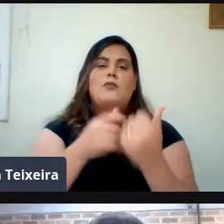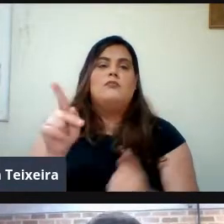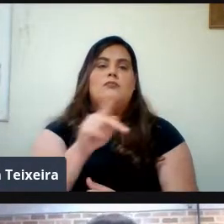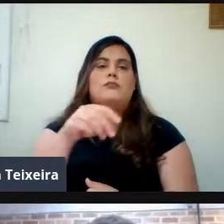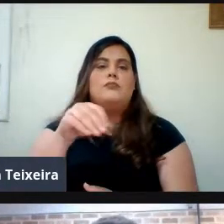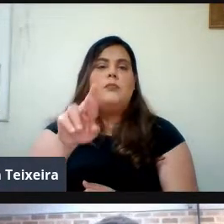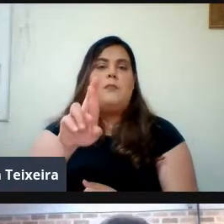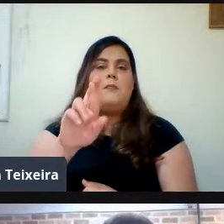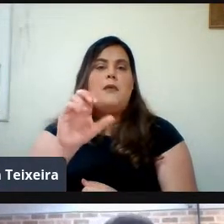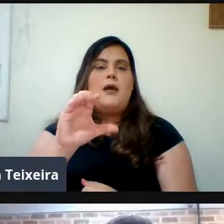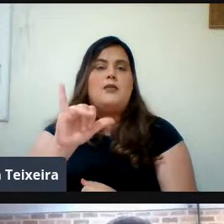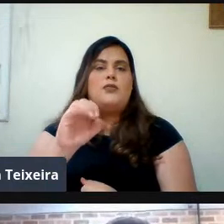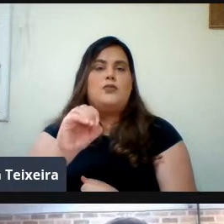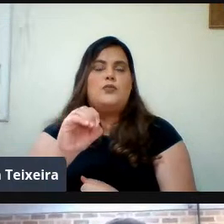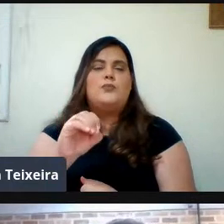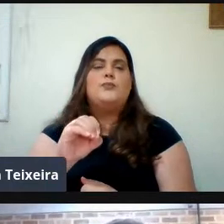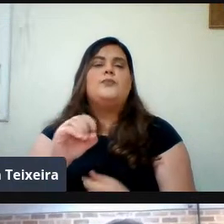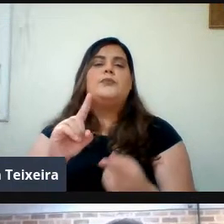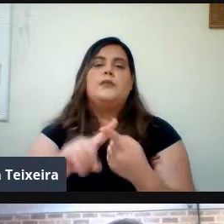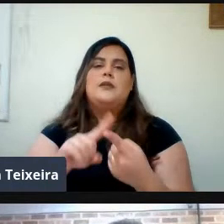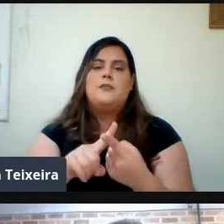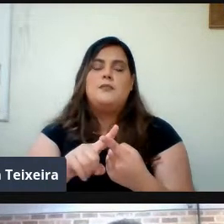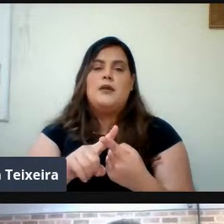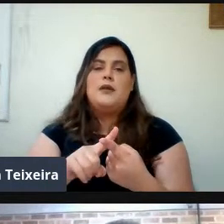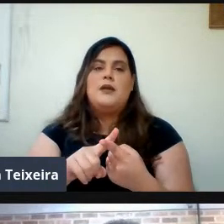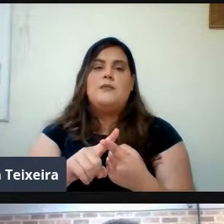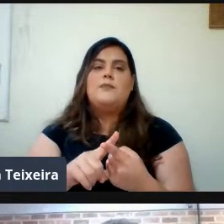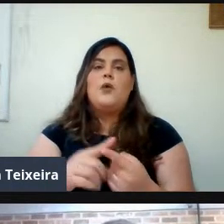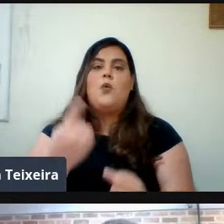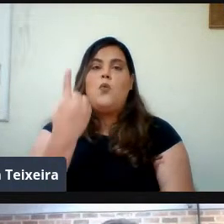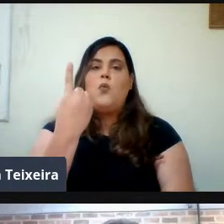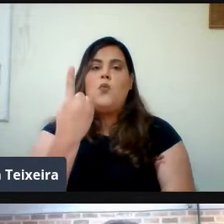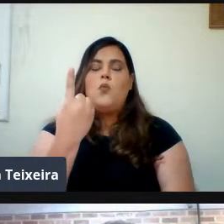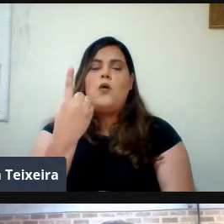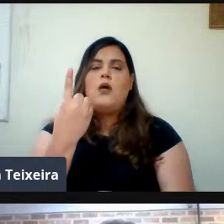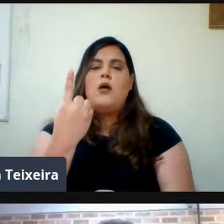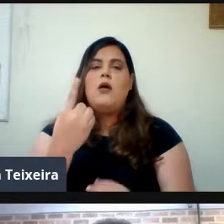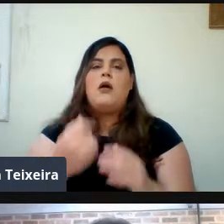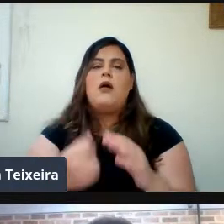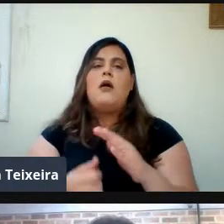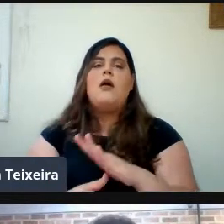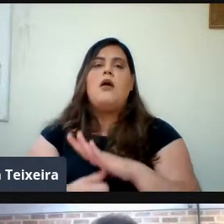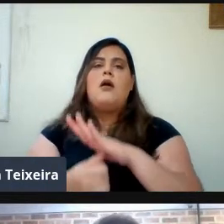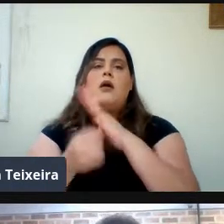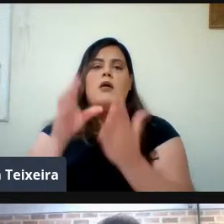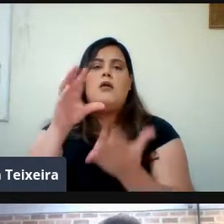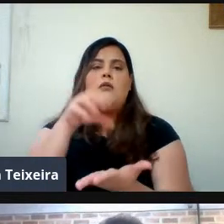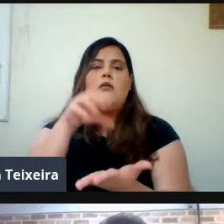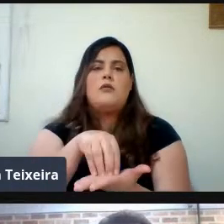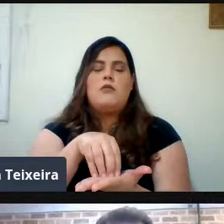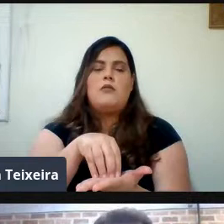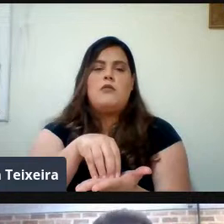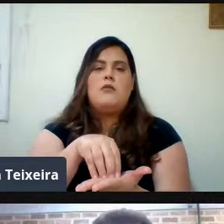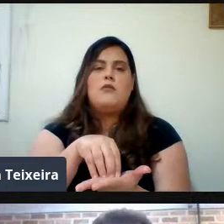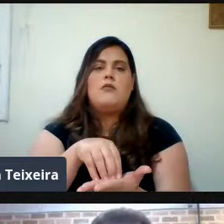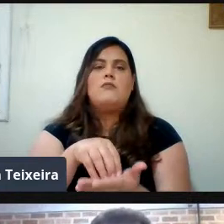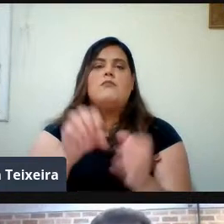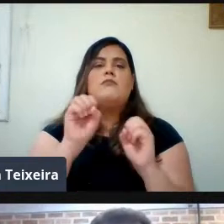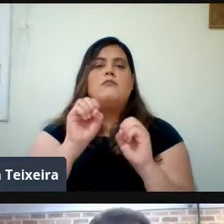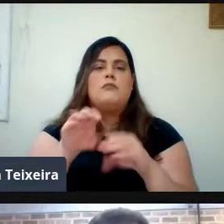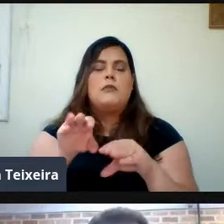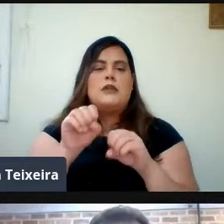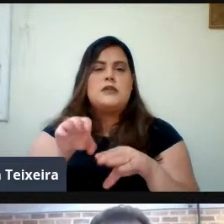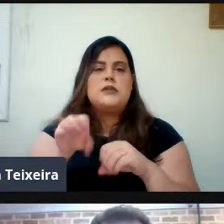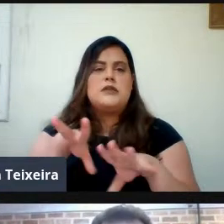A Pro Reitoria A Única Pro Reitoria Que Nós Temos Até Hoje De Ensino Graduação Professor Vitor Maia Nós Temos A Direção